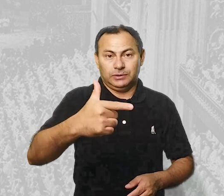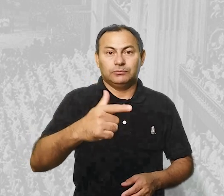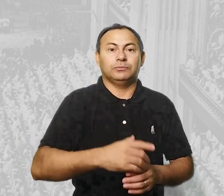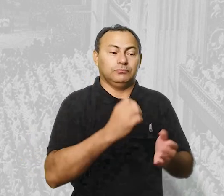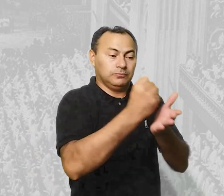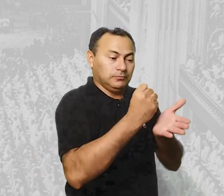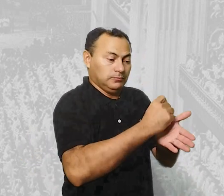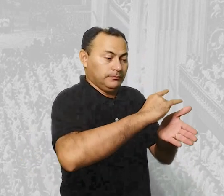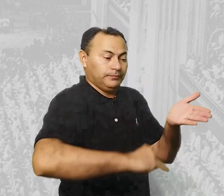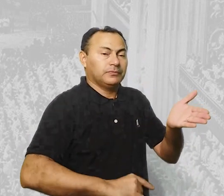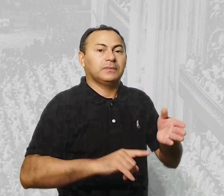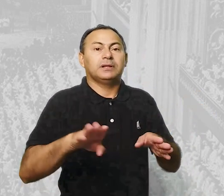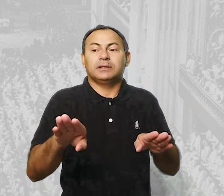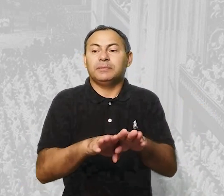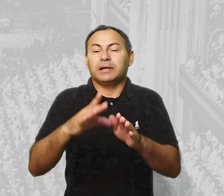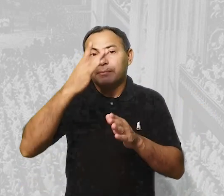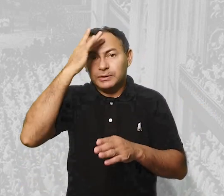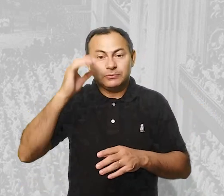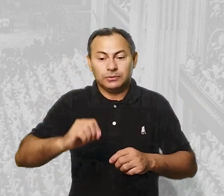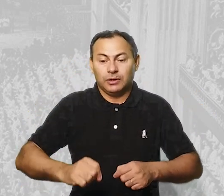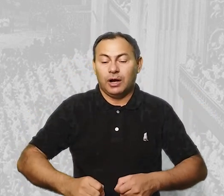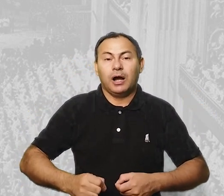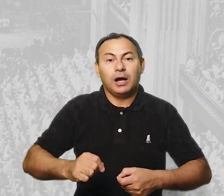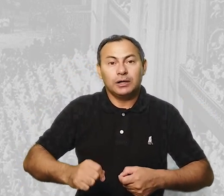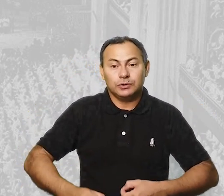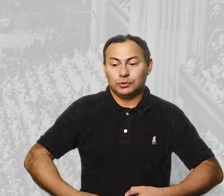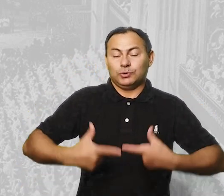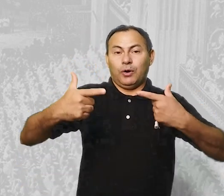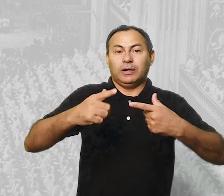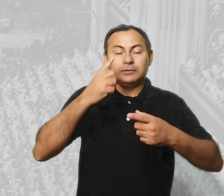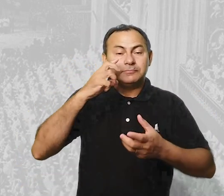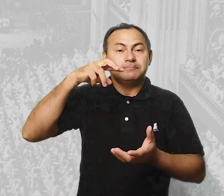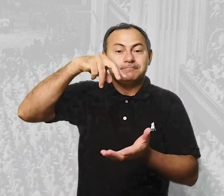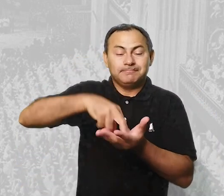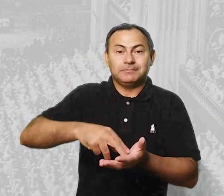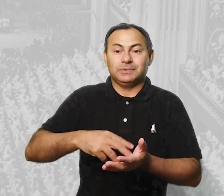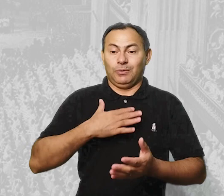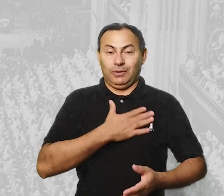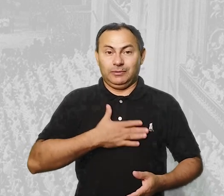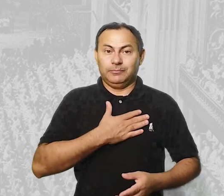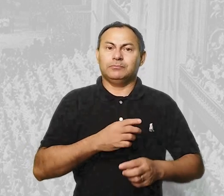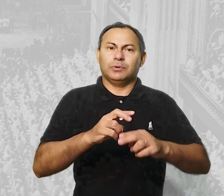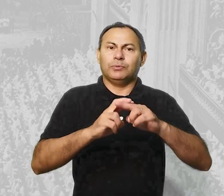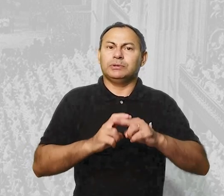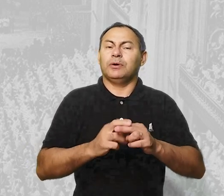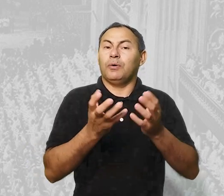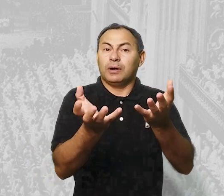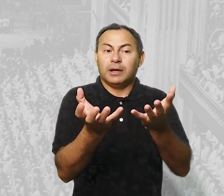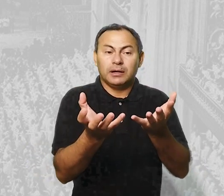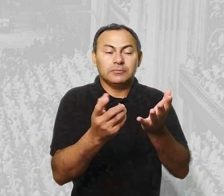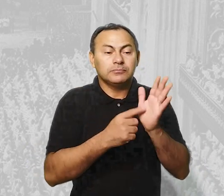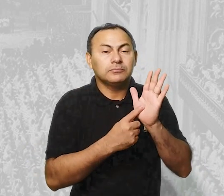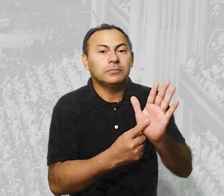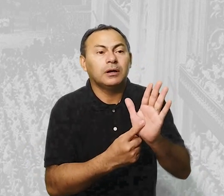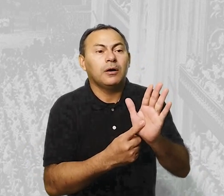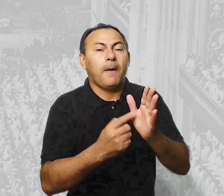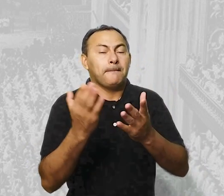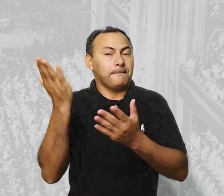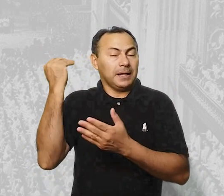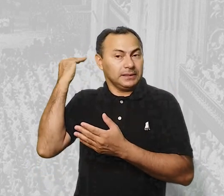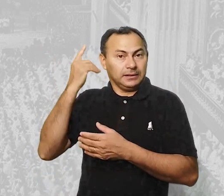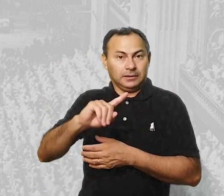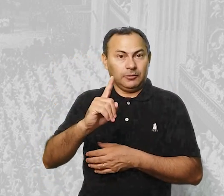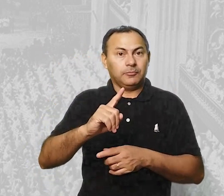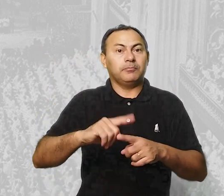a quem não teve a sorte apaixonante de vivê-lo. Com isto, não se pretende relegá-lo ao passado,